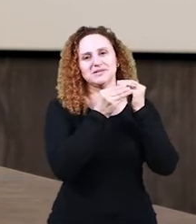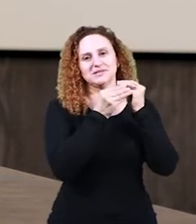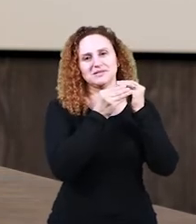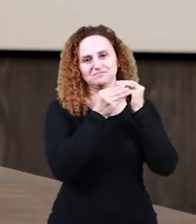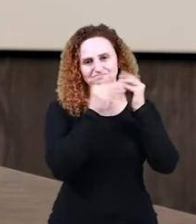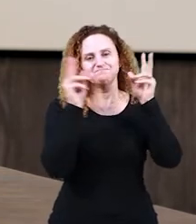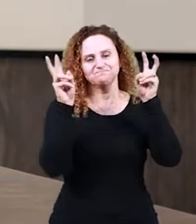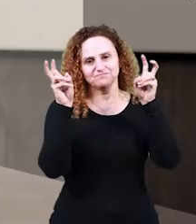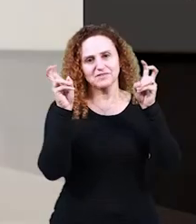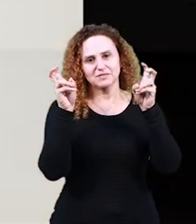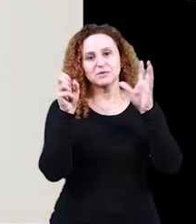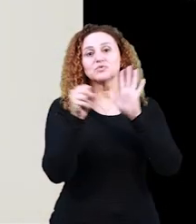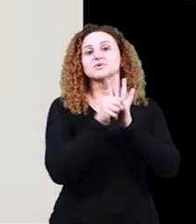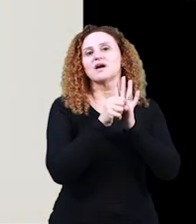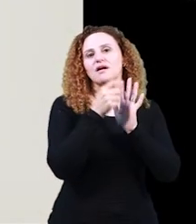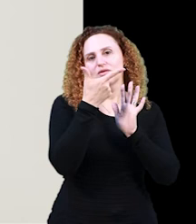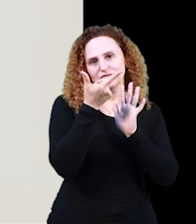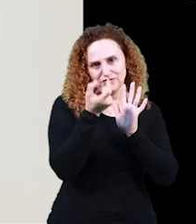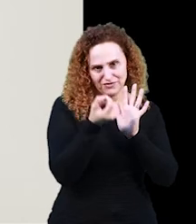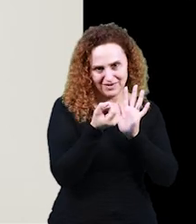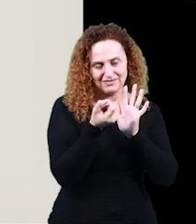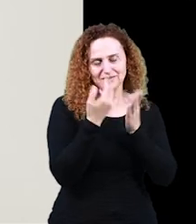estudos do século XX.